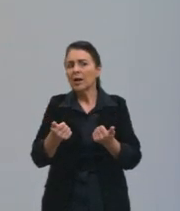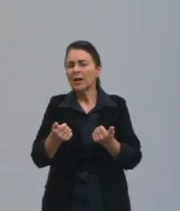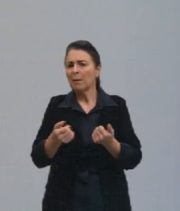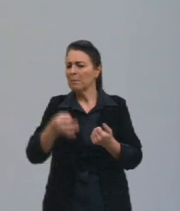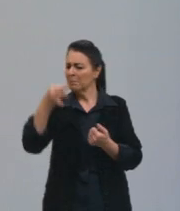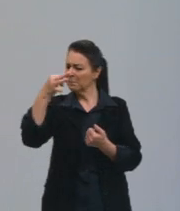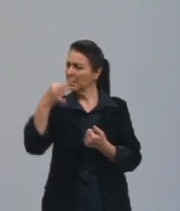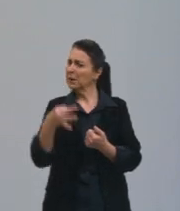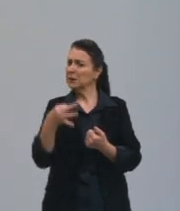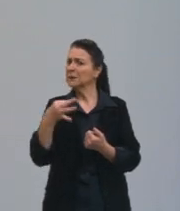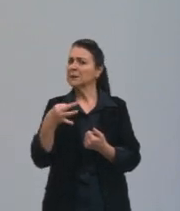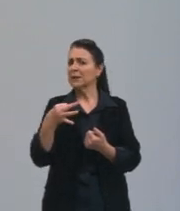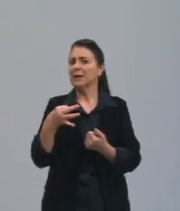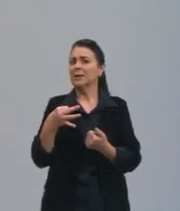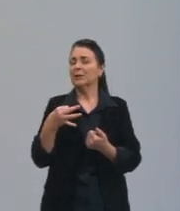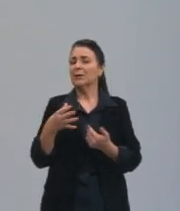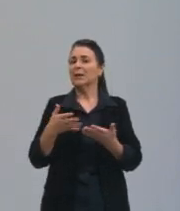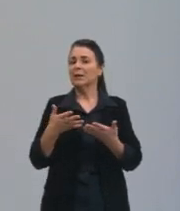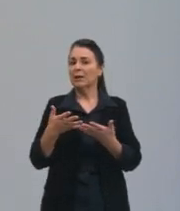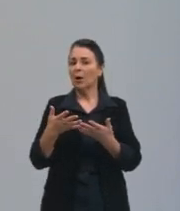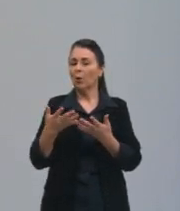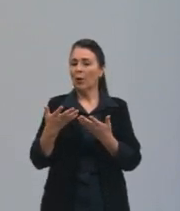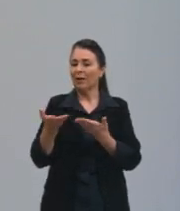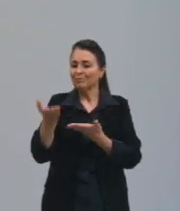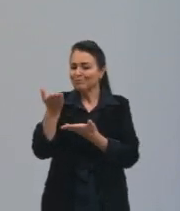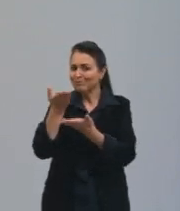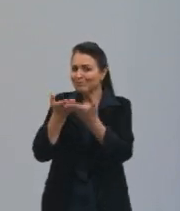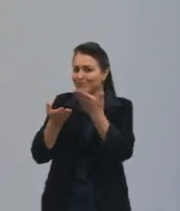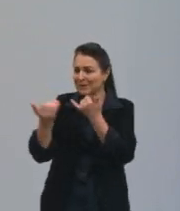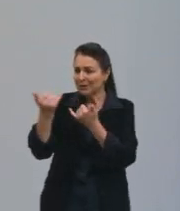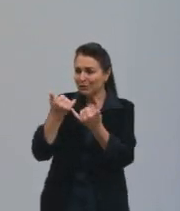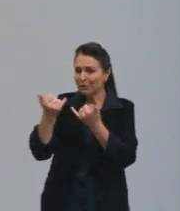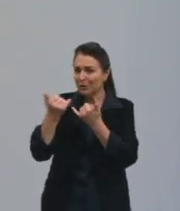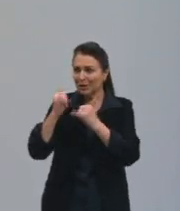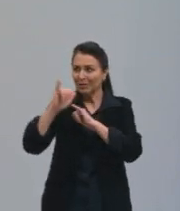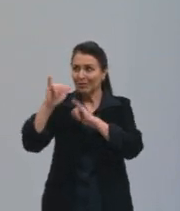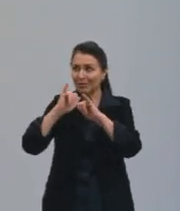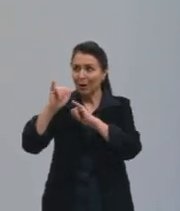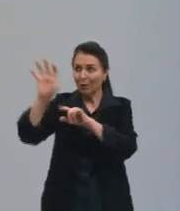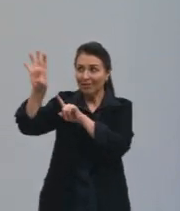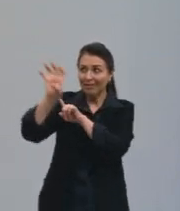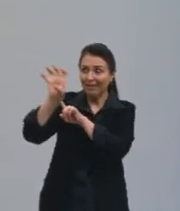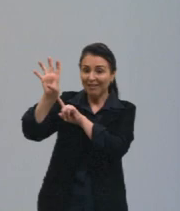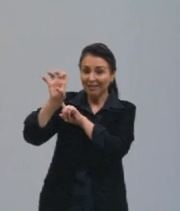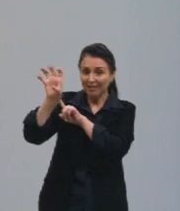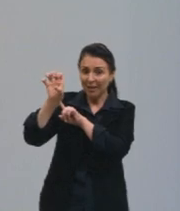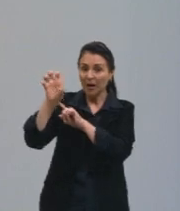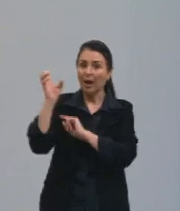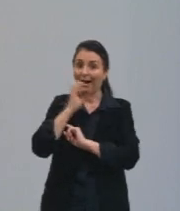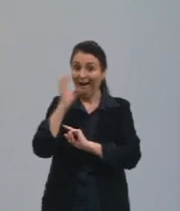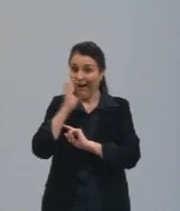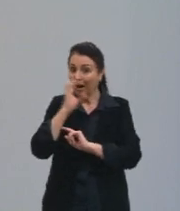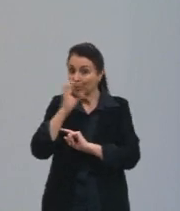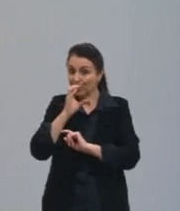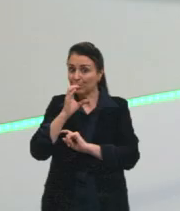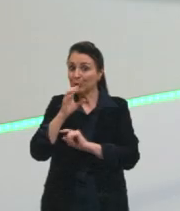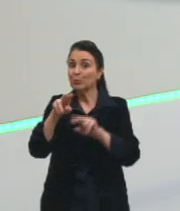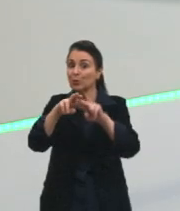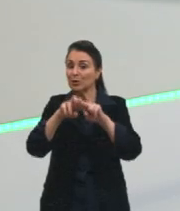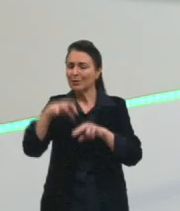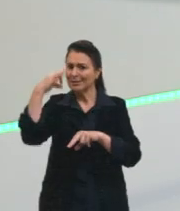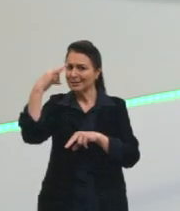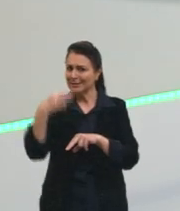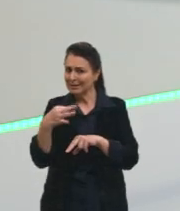onda aí, então, a conversa entre a antena da tua operadora e o teu celular é bem rápido, né, então tu vai ter a precisão aí de